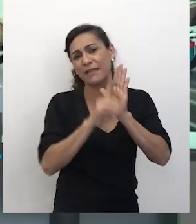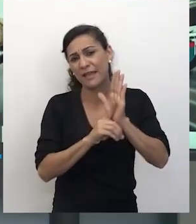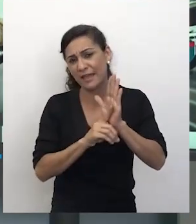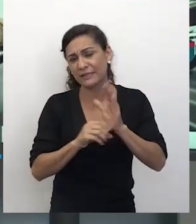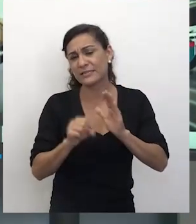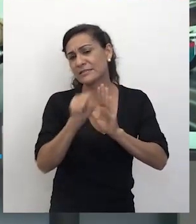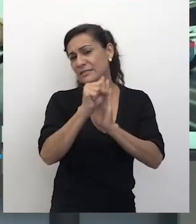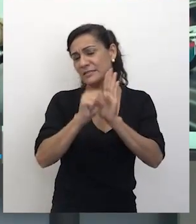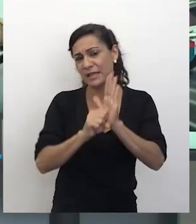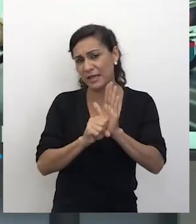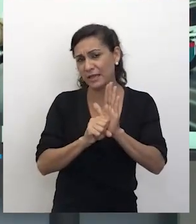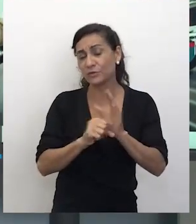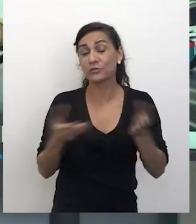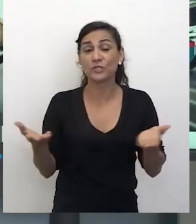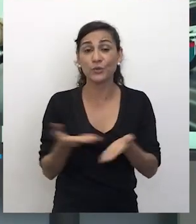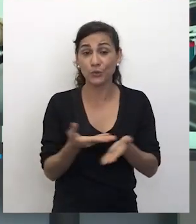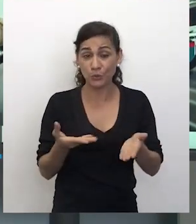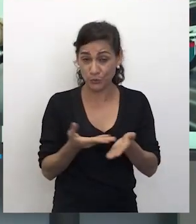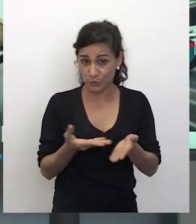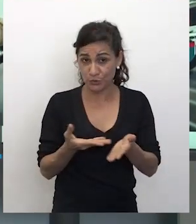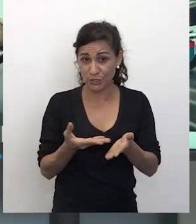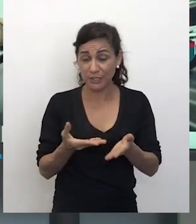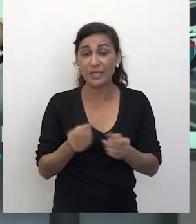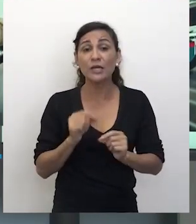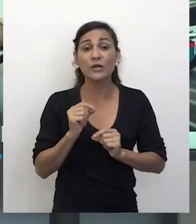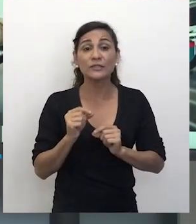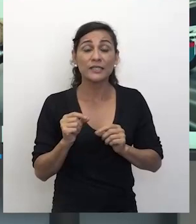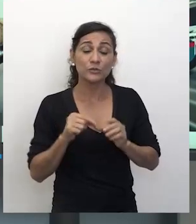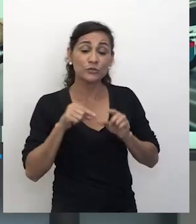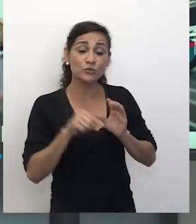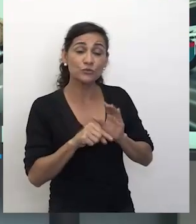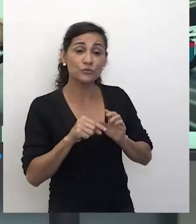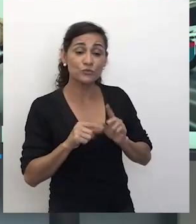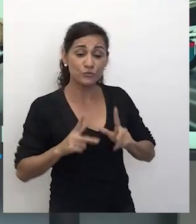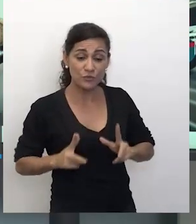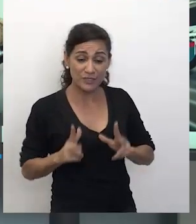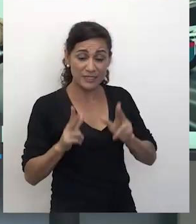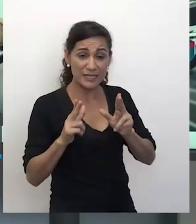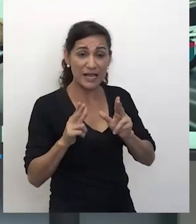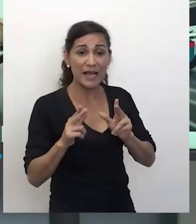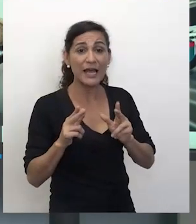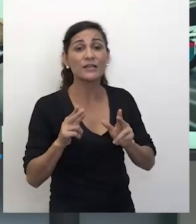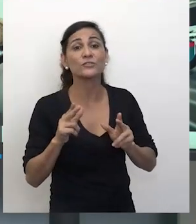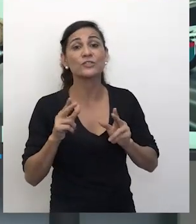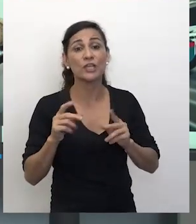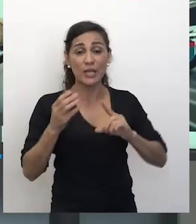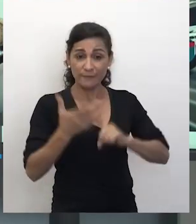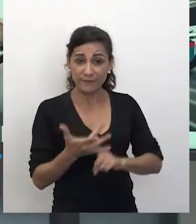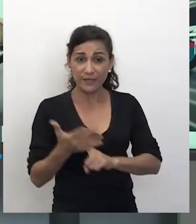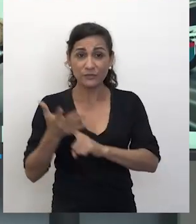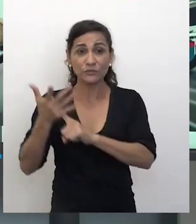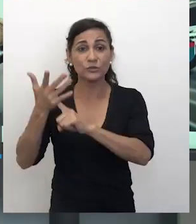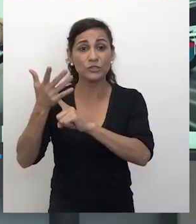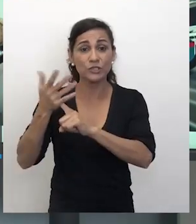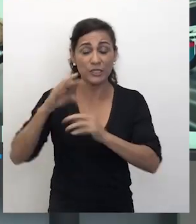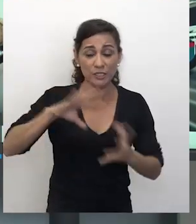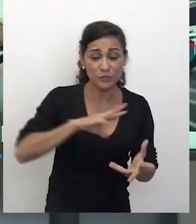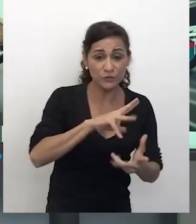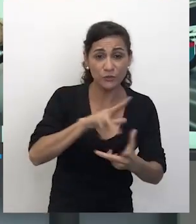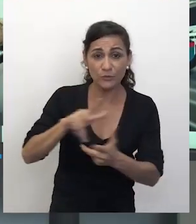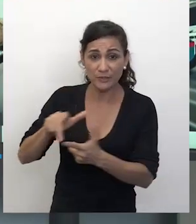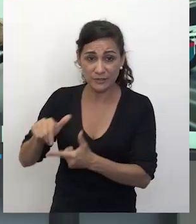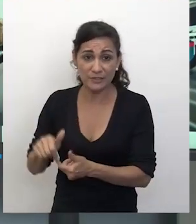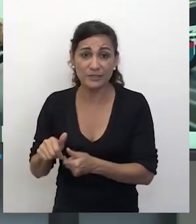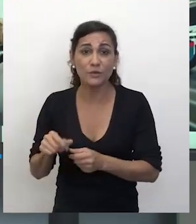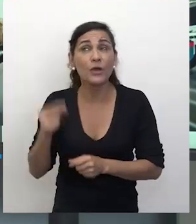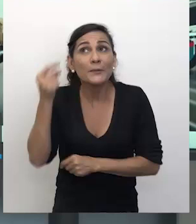atrás e hoje, né? Dentro de um cenário de tecnologia, de globalização. O que nós precisamos ter em mente em